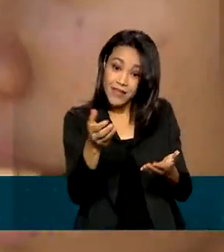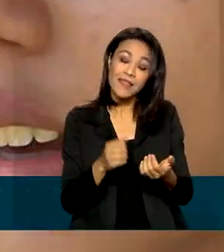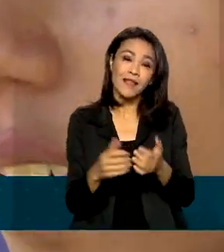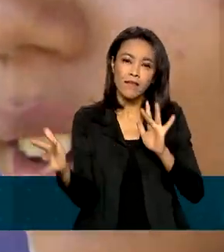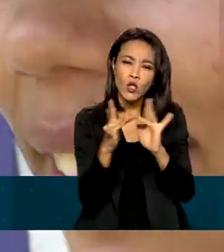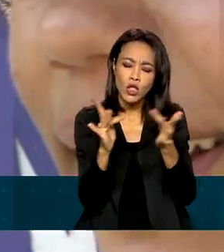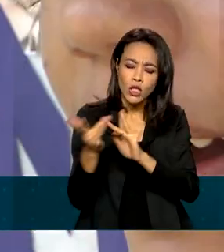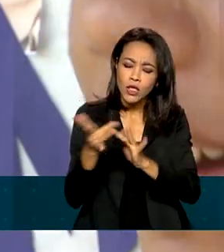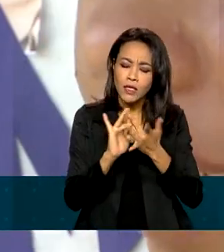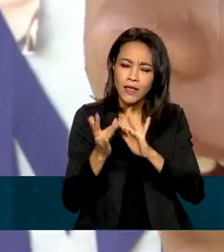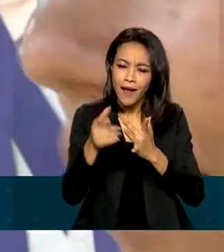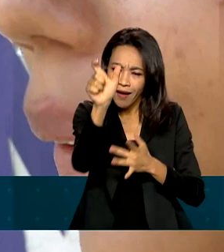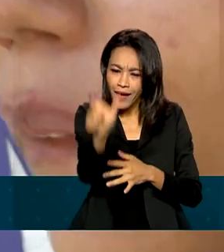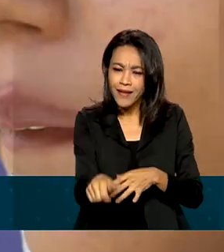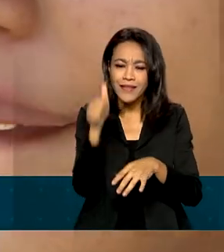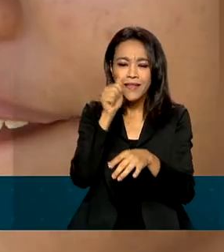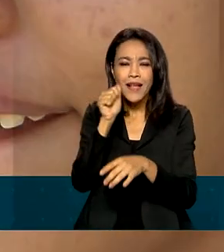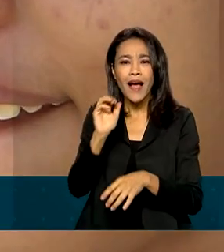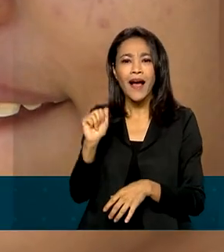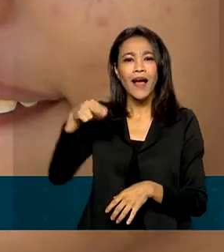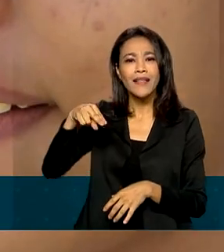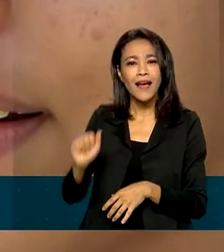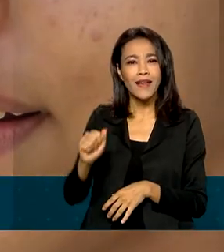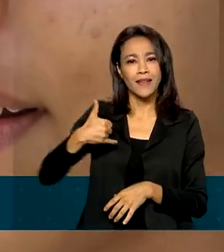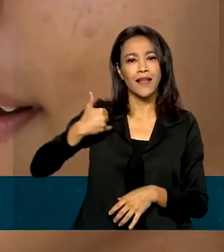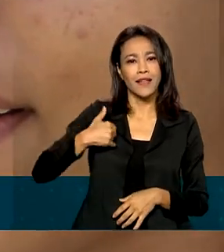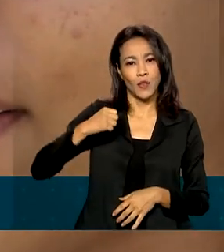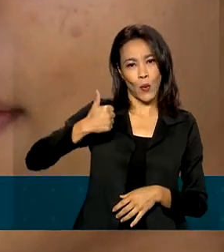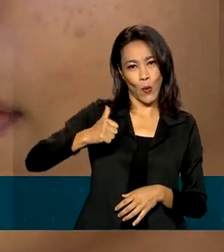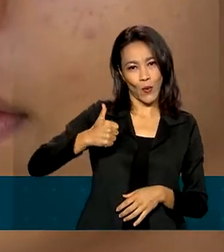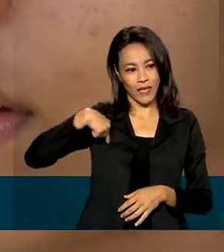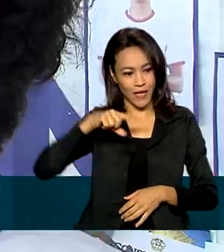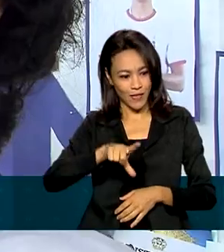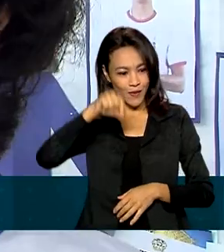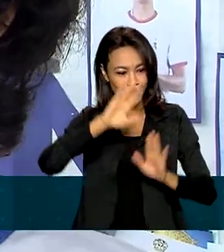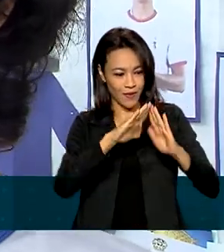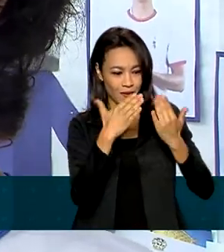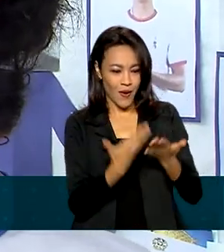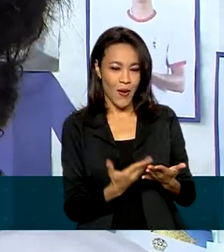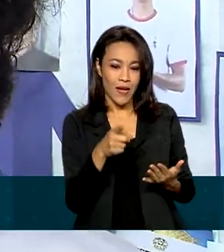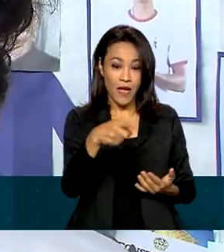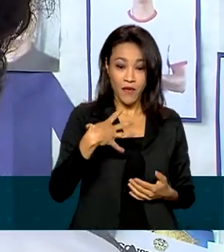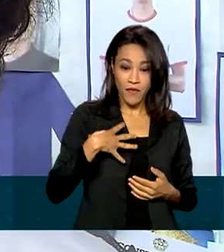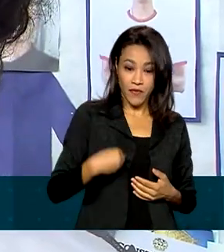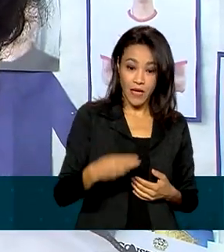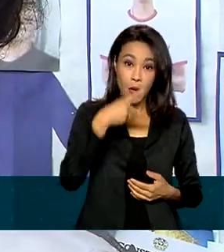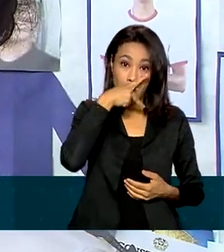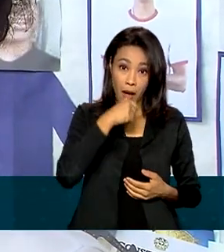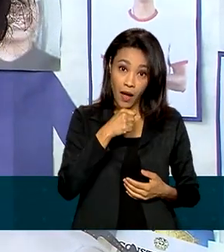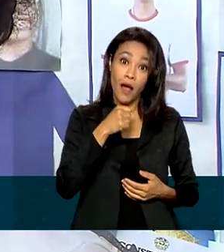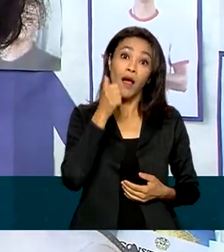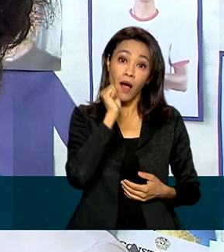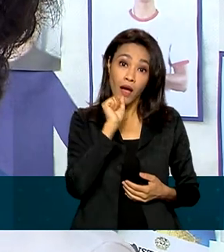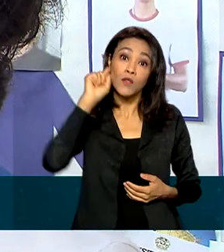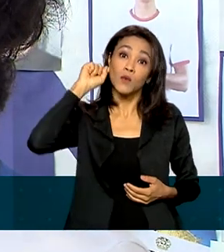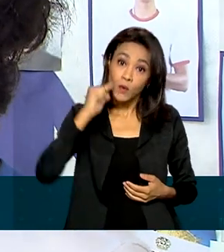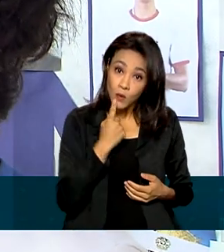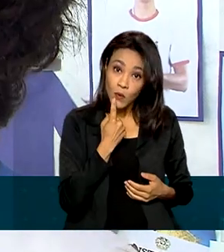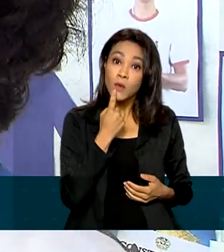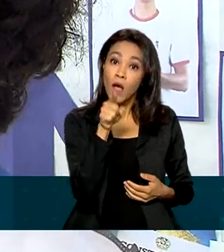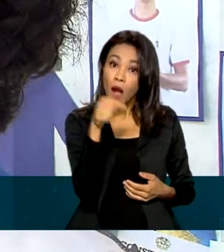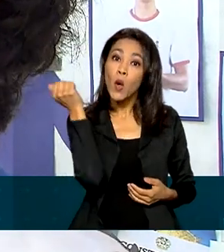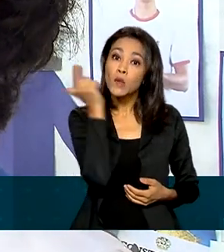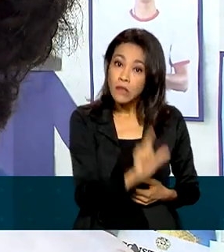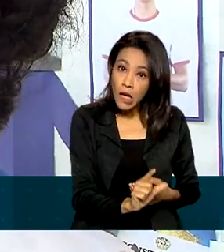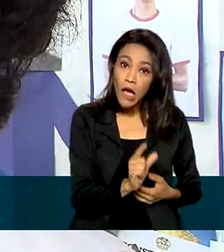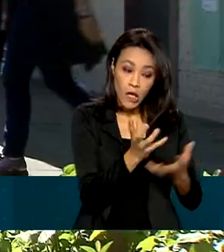levou a Ana Sofia, de 11 anos, a escolher a escola. Filha de pais surdos, ela consegue